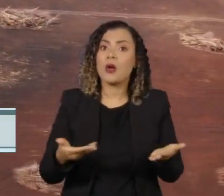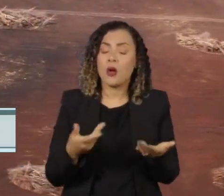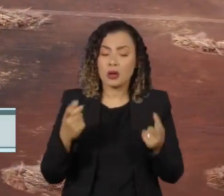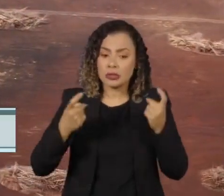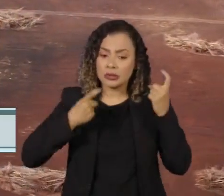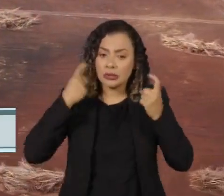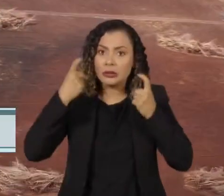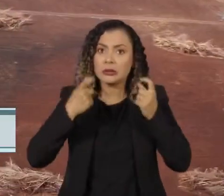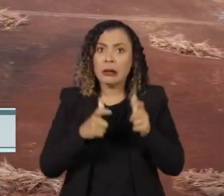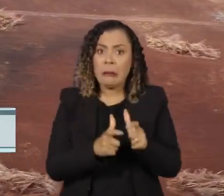preocupam ainda mais.